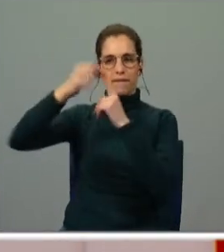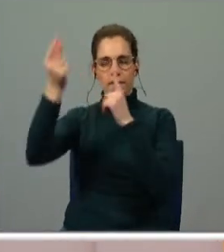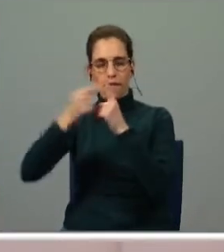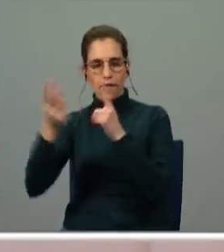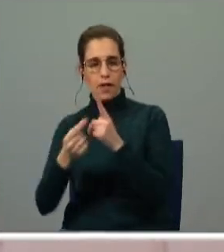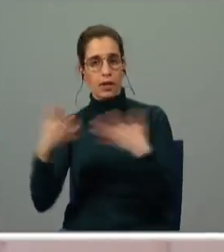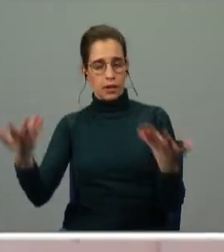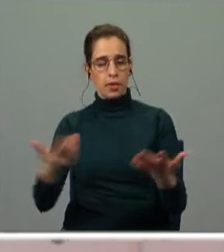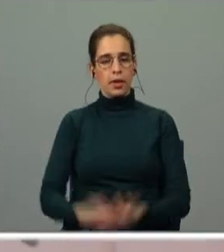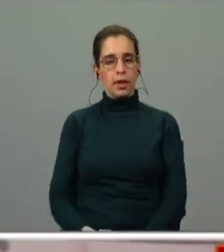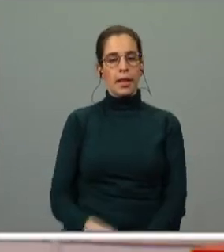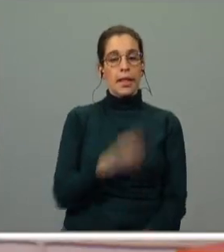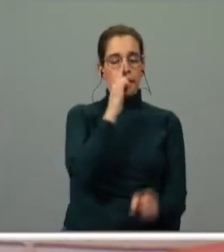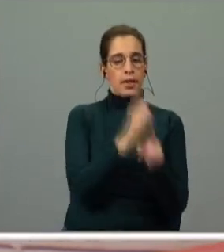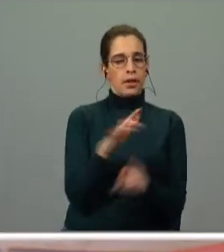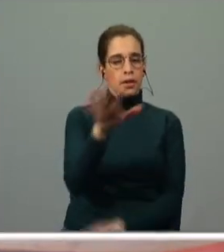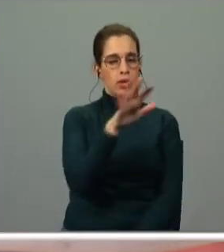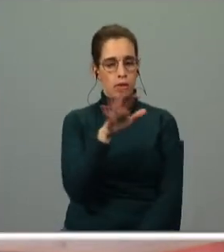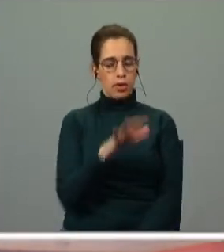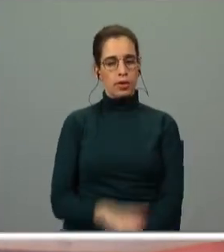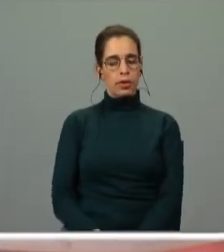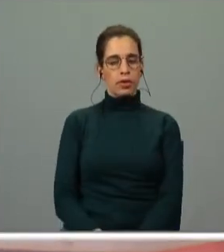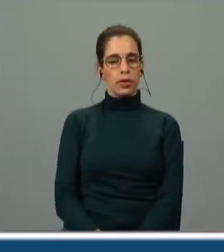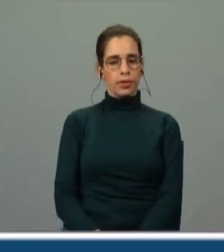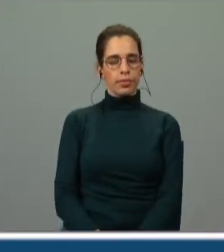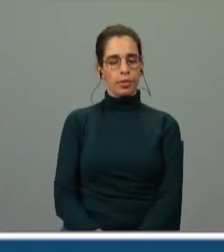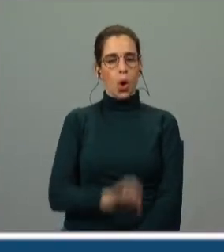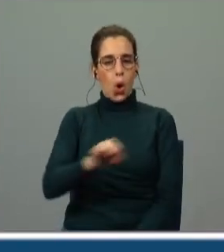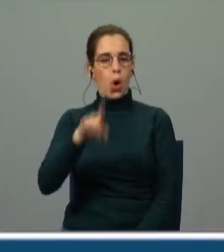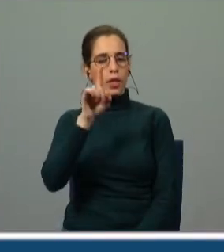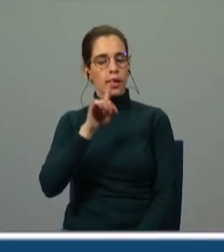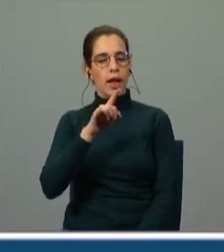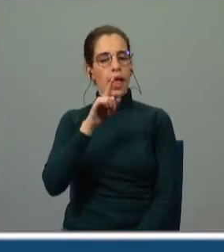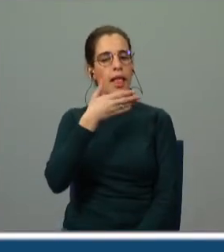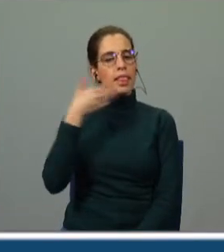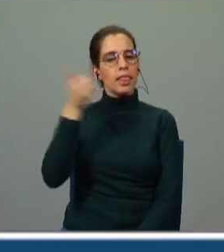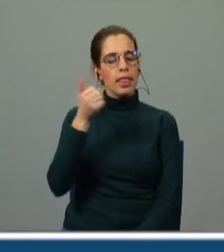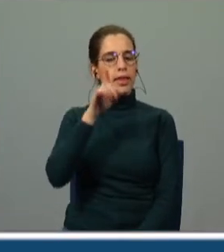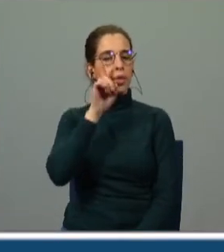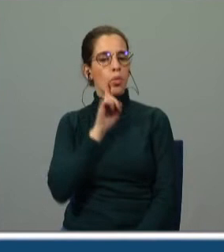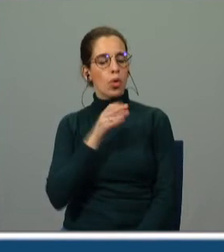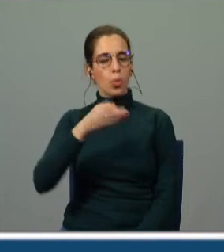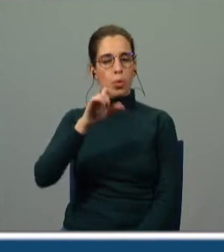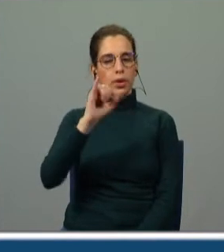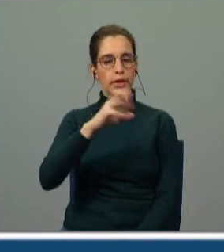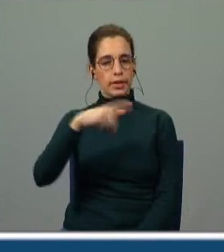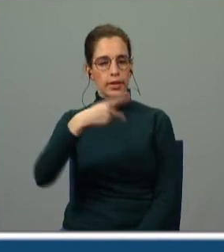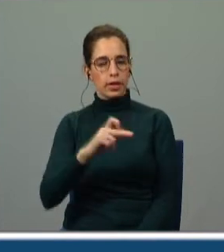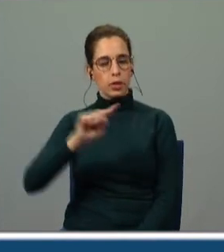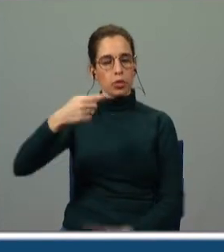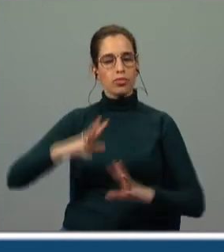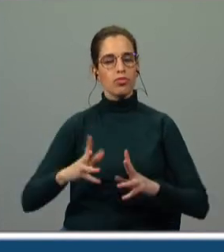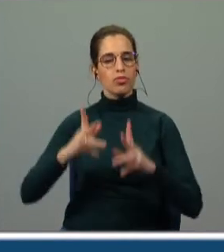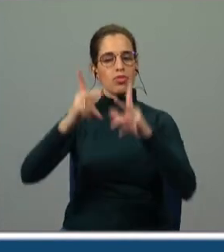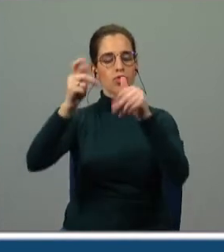então da mesma maneira qual contra a linda moça Policena e depois desenvolve referindo um caso à